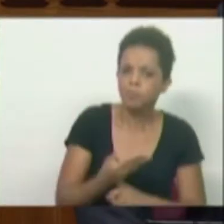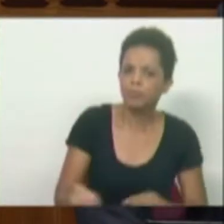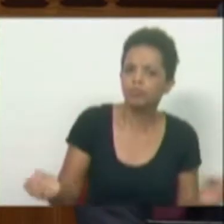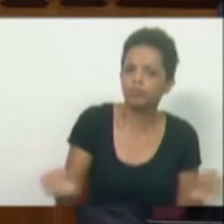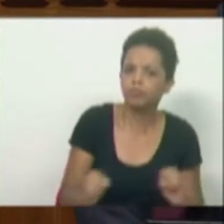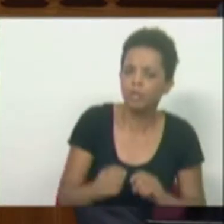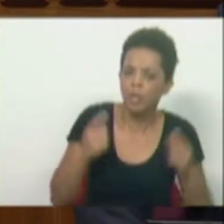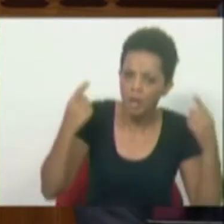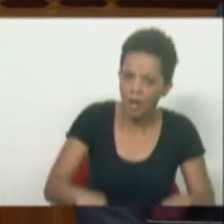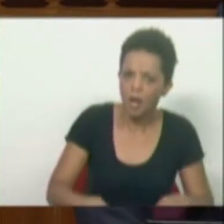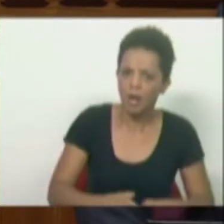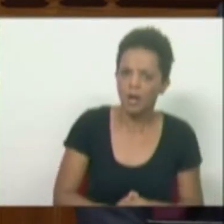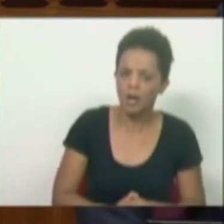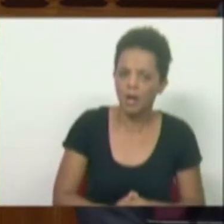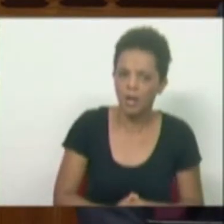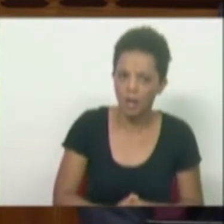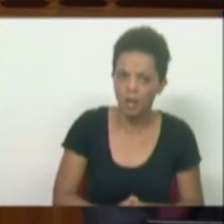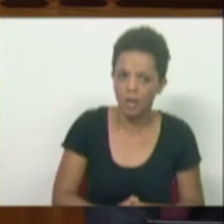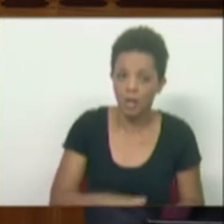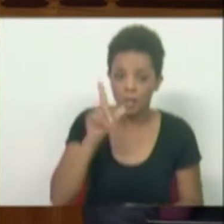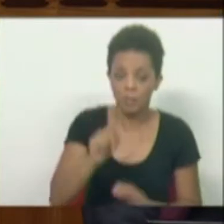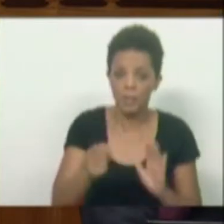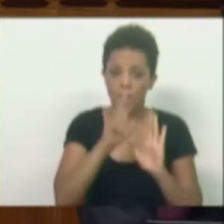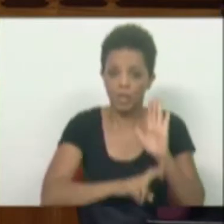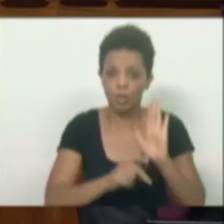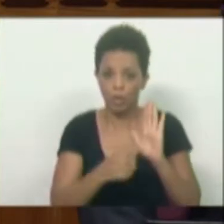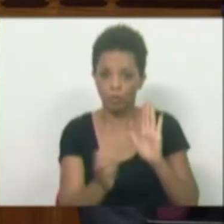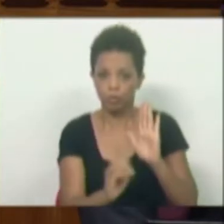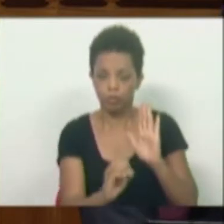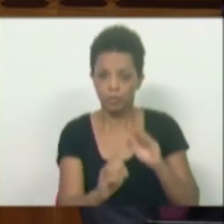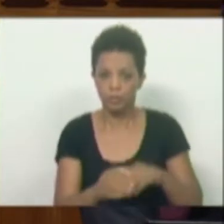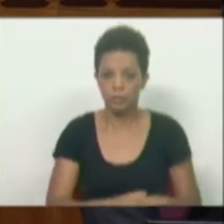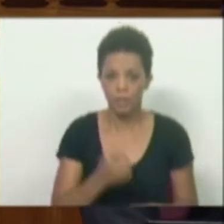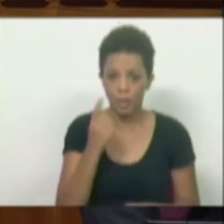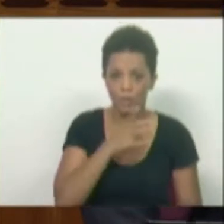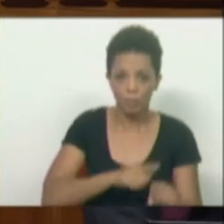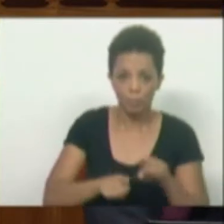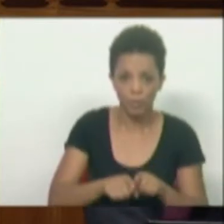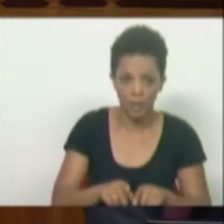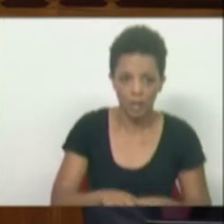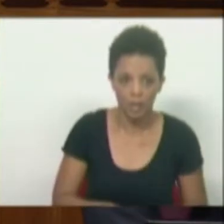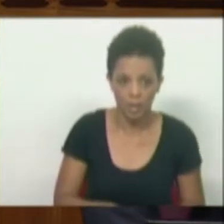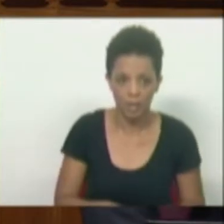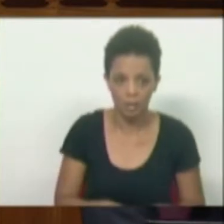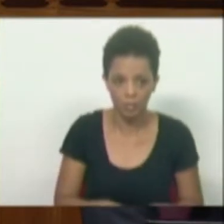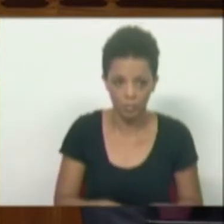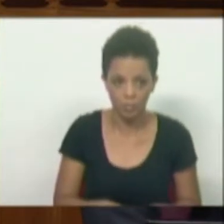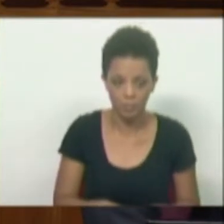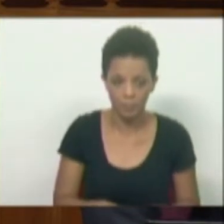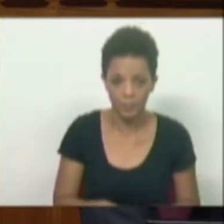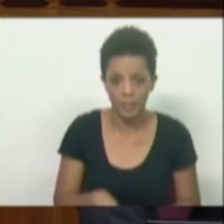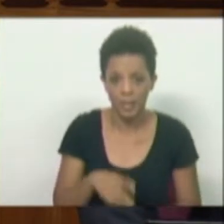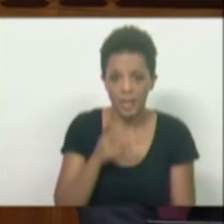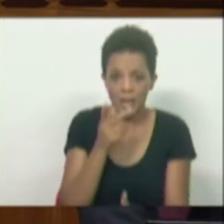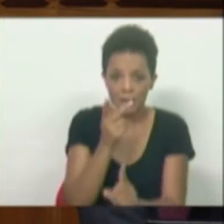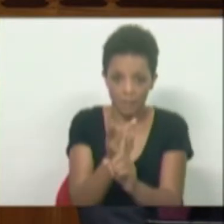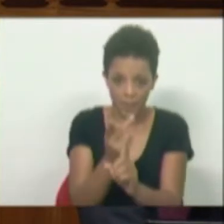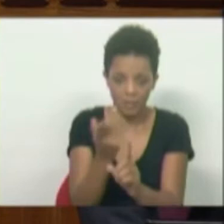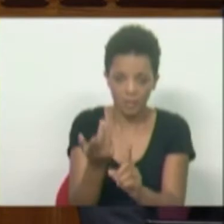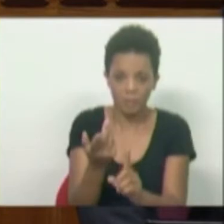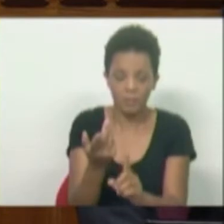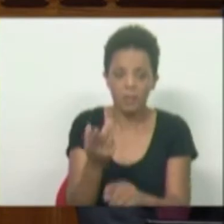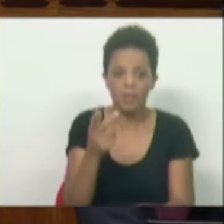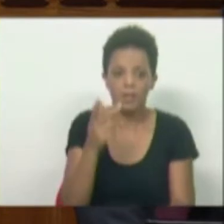que existe e que não é vista no razi. Ora, há um deputado que foi aparentemente vítima de